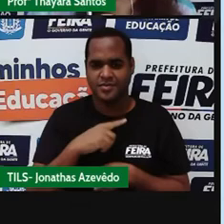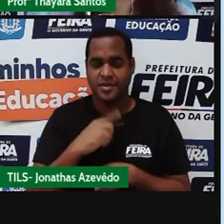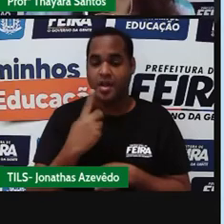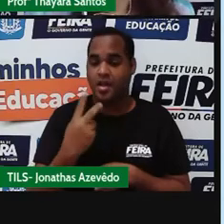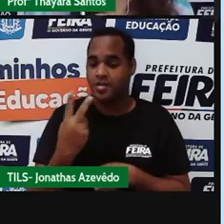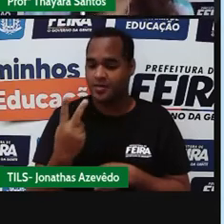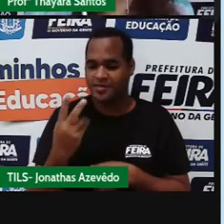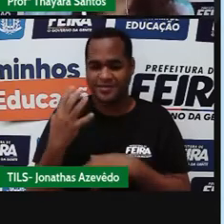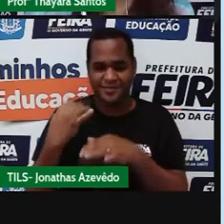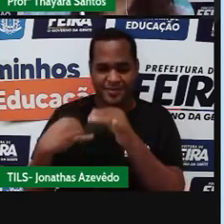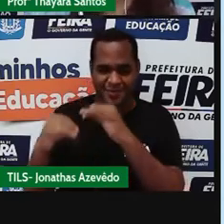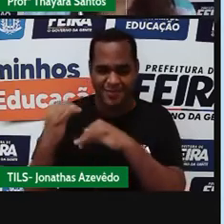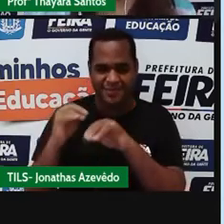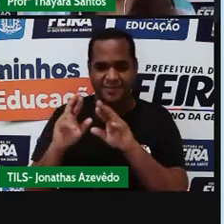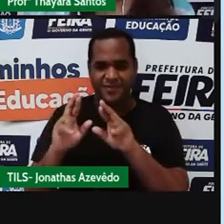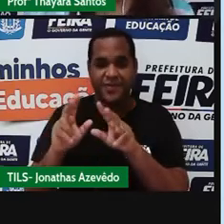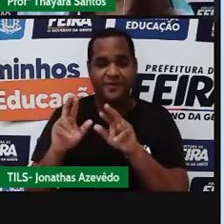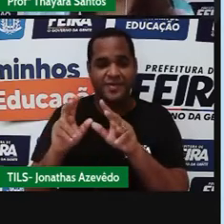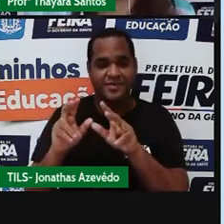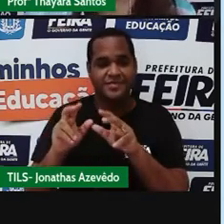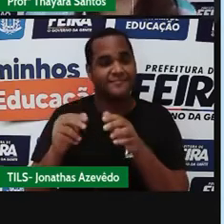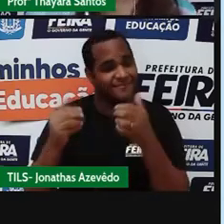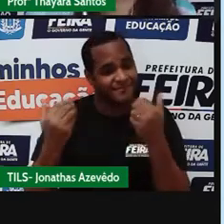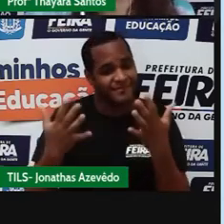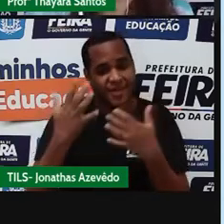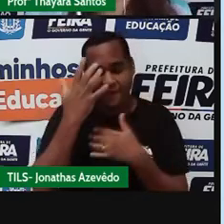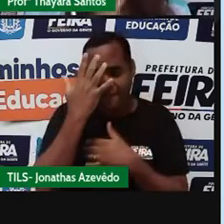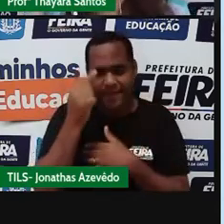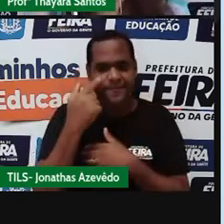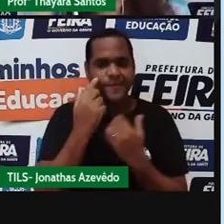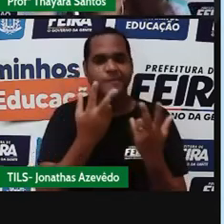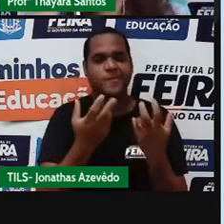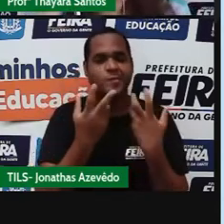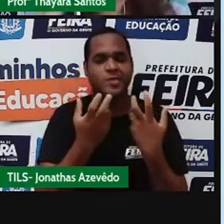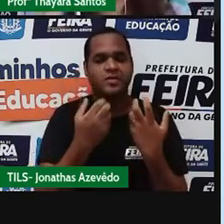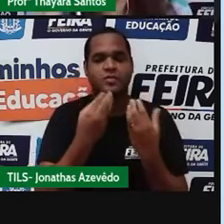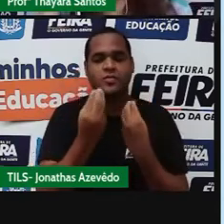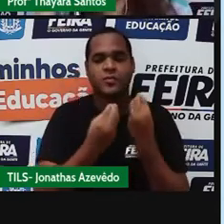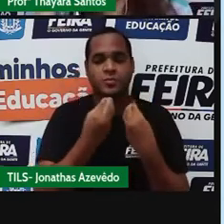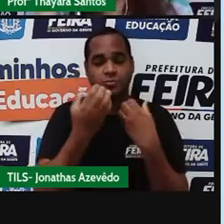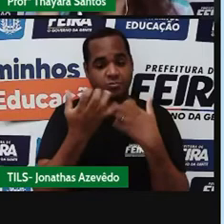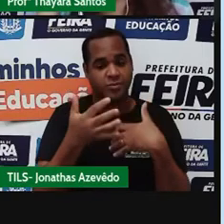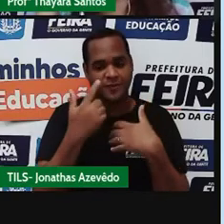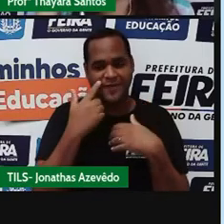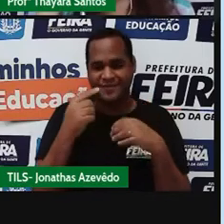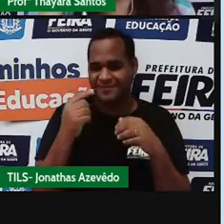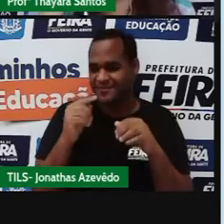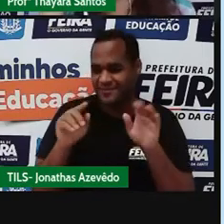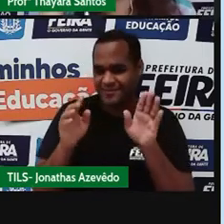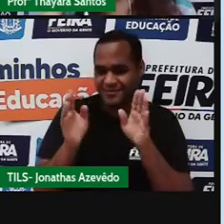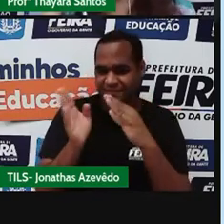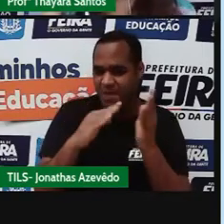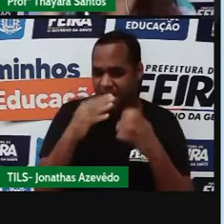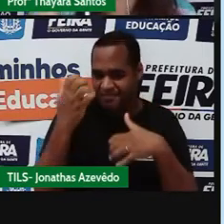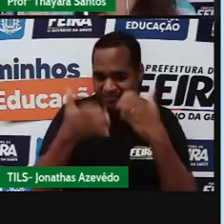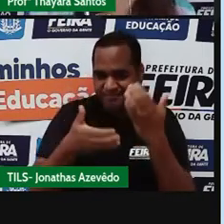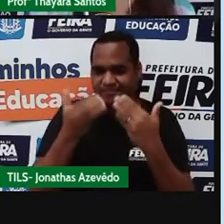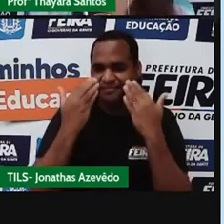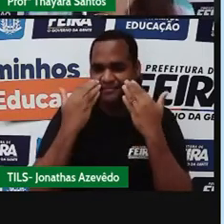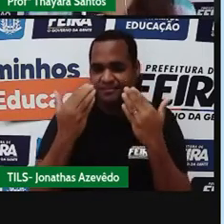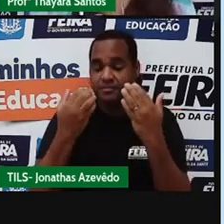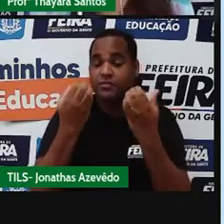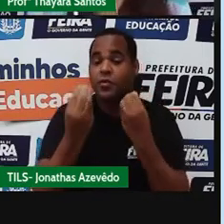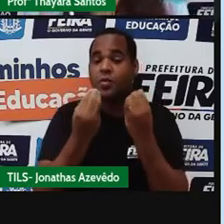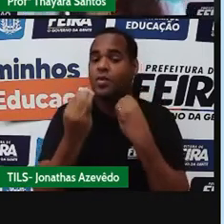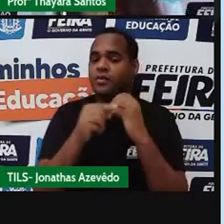químicos diferentes. E é fácil da gente identificar aqui nesse simulador, quando eu tenho substâncias simples ou compostas, porque ele